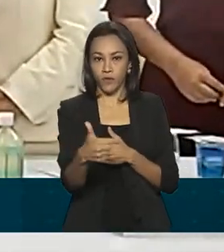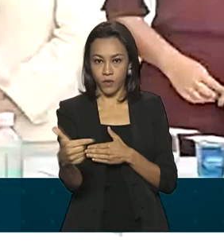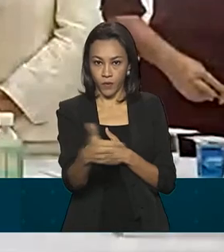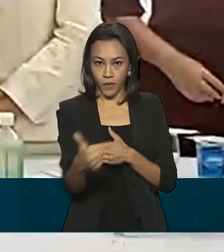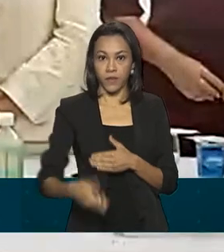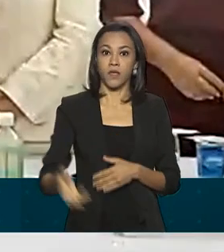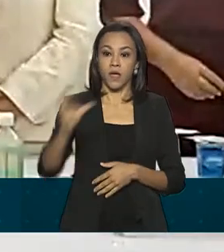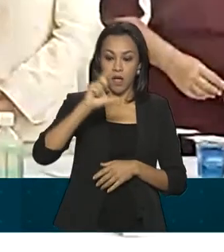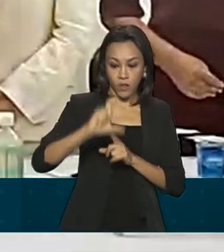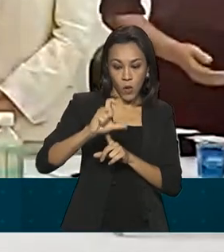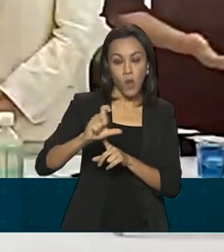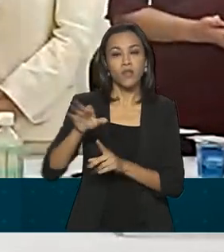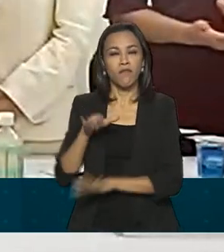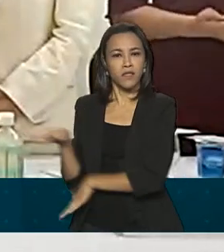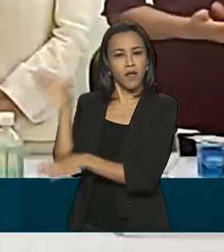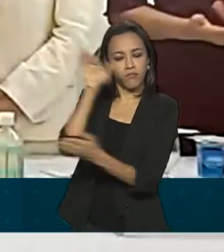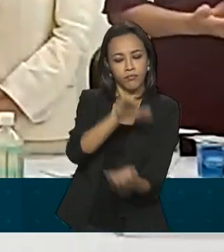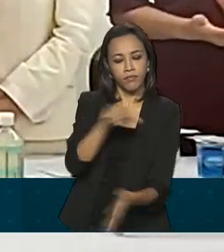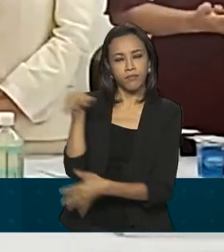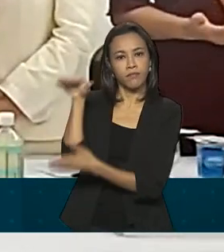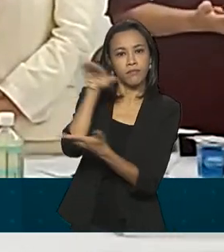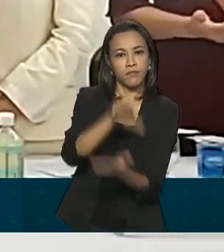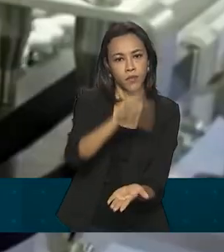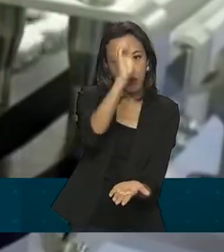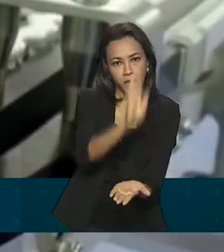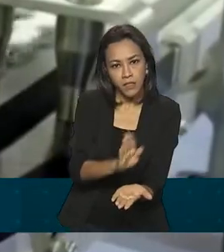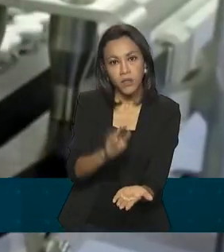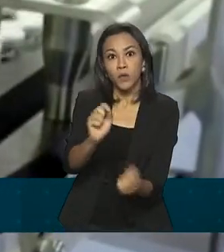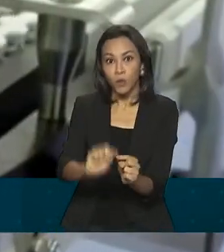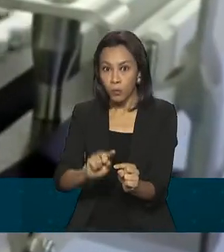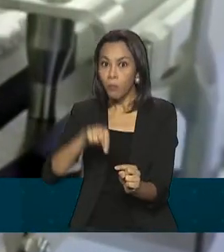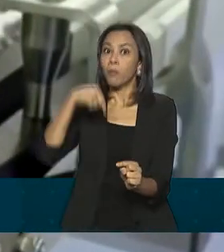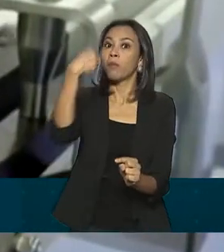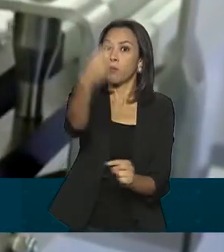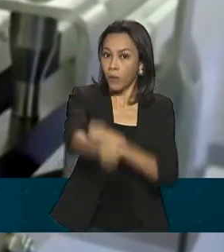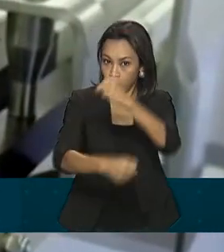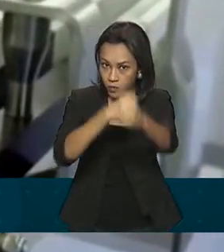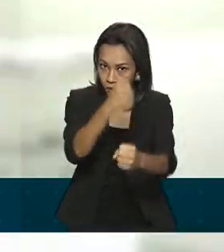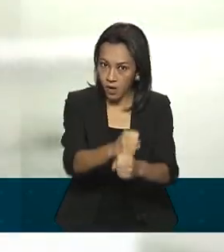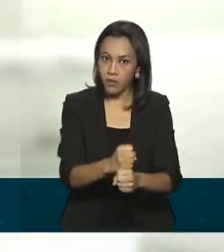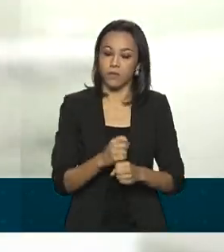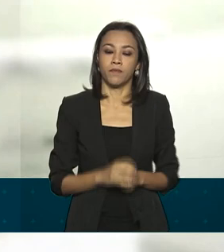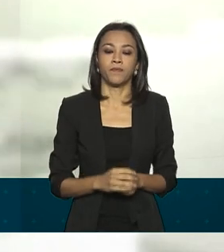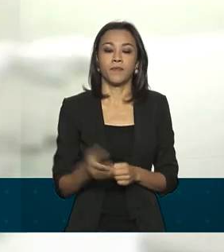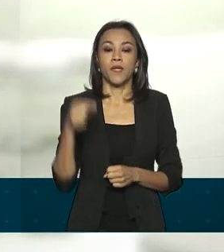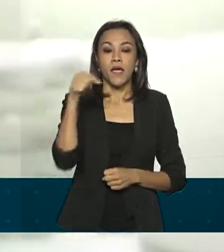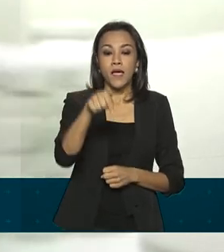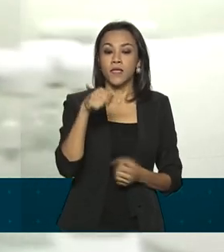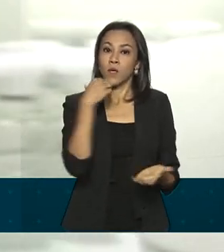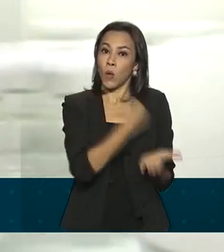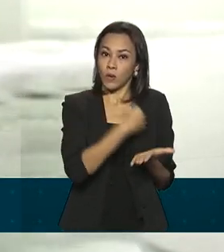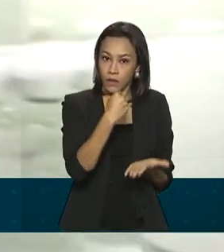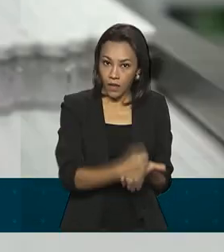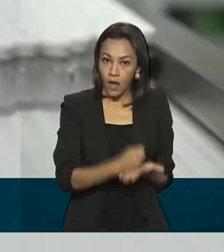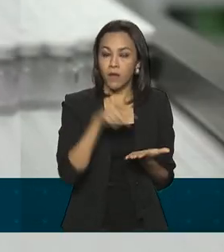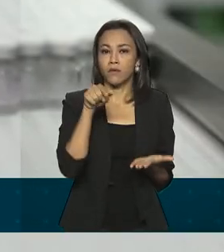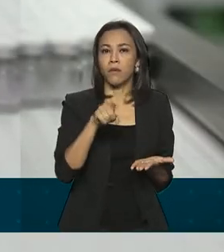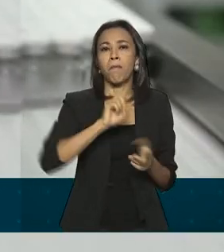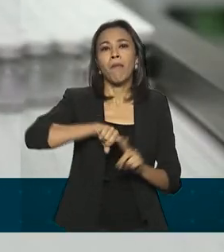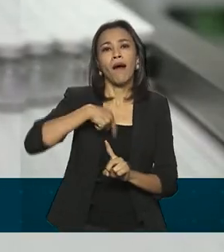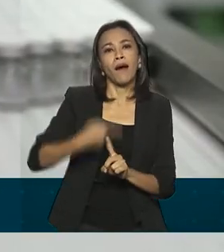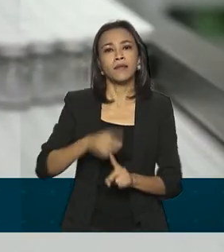doses devem começar a ser entregues no começo do ano que vem. O contrato com a farmacêutica prevê ainda a aquisição de mais